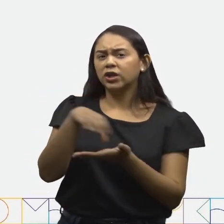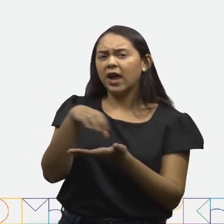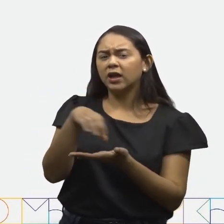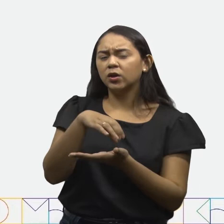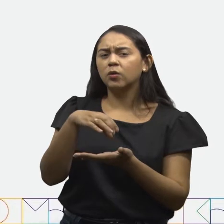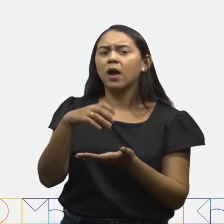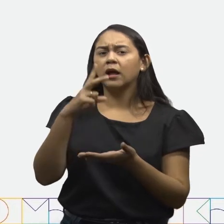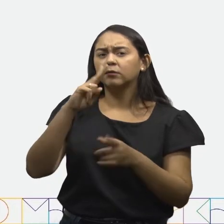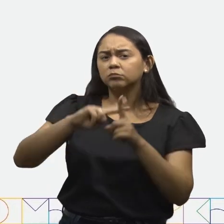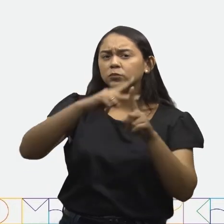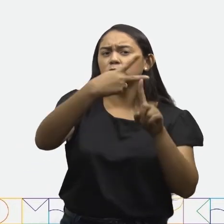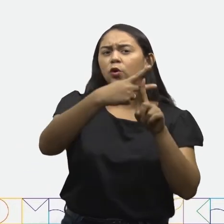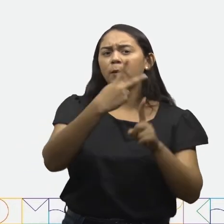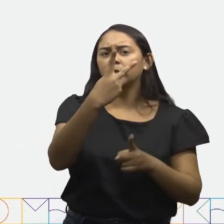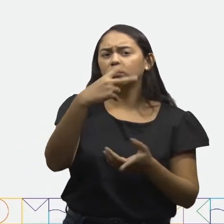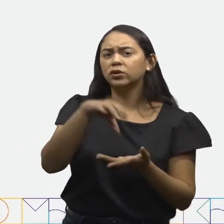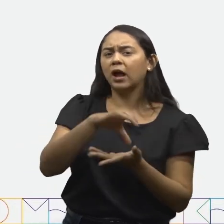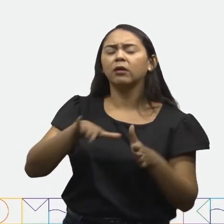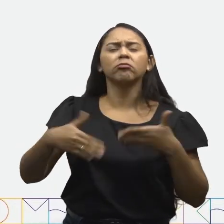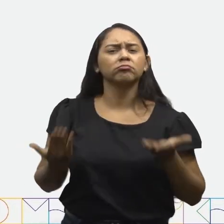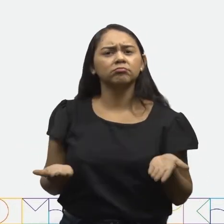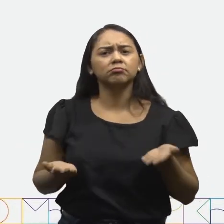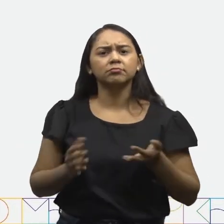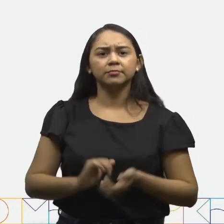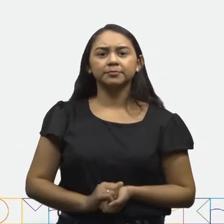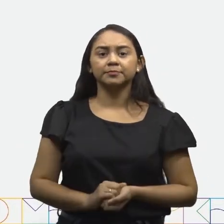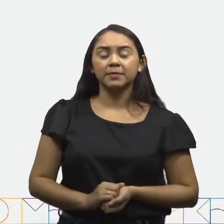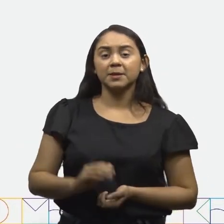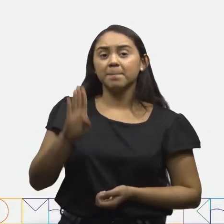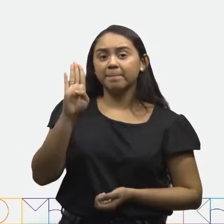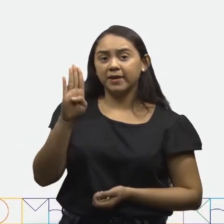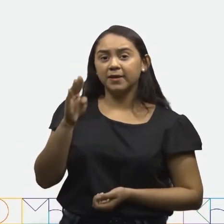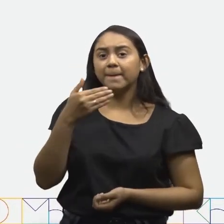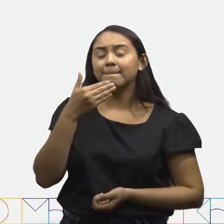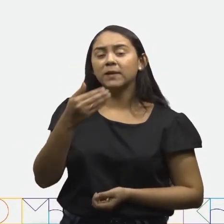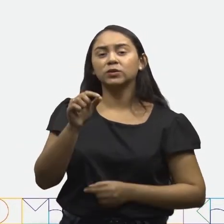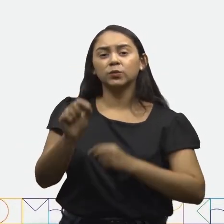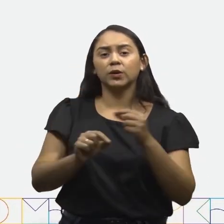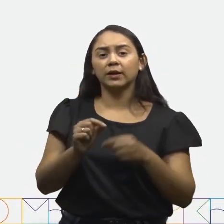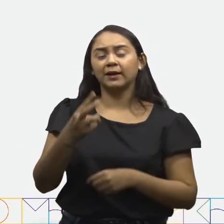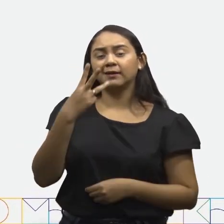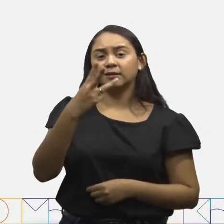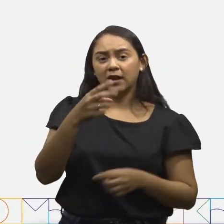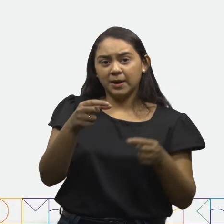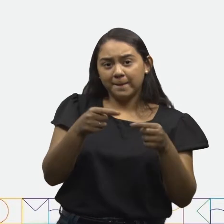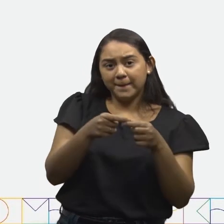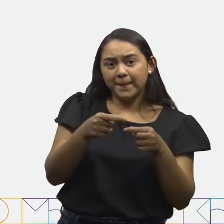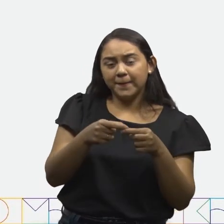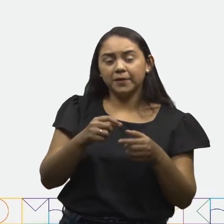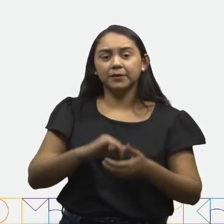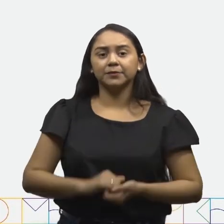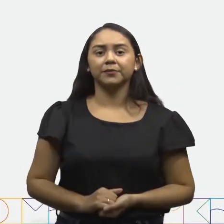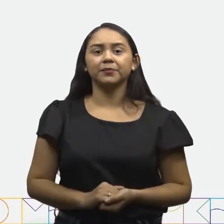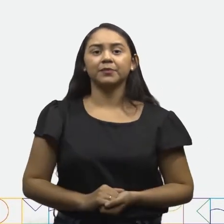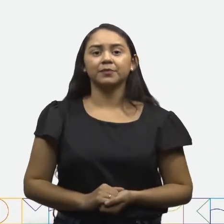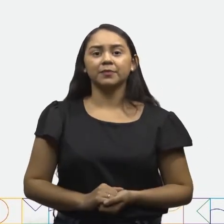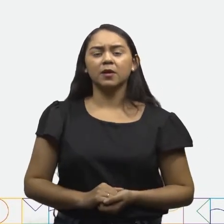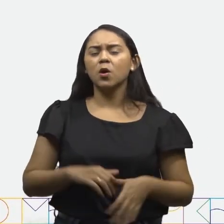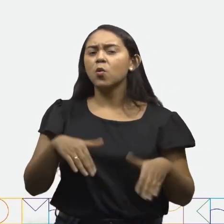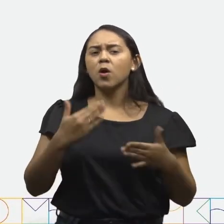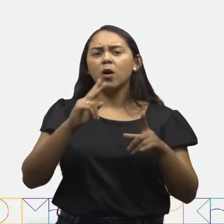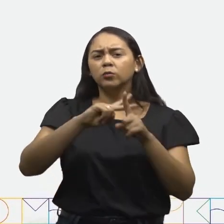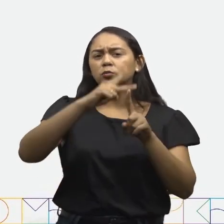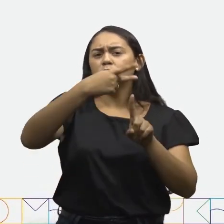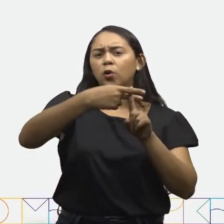carrinhos. Então, qual é o dobro de 2 carrinhos? Letra B, pede 3 legos.